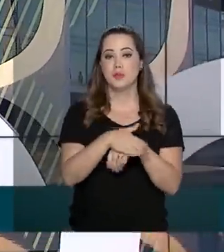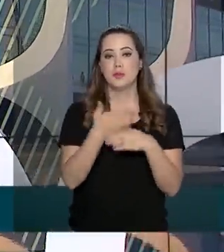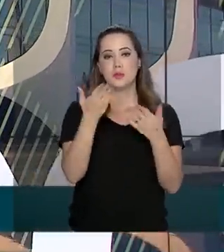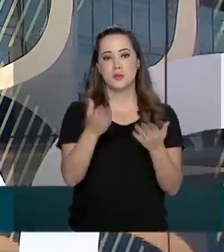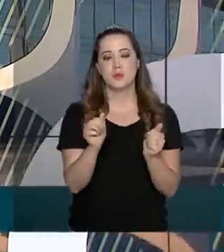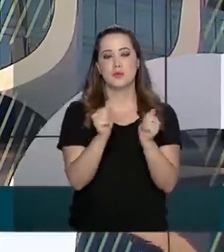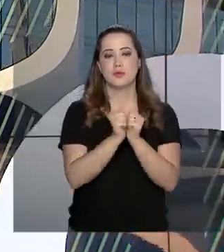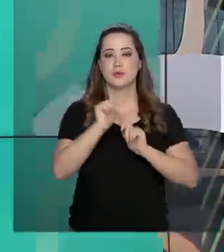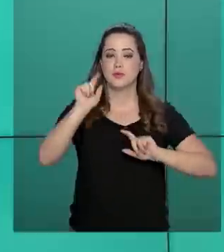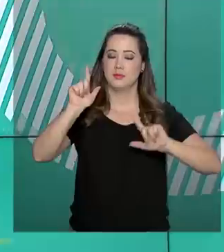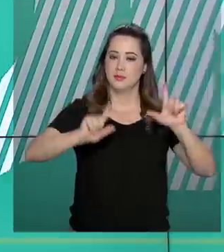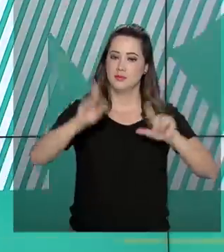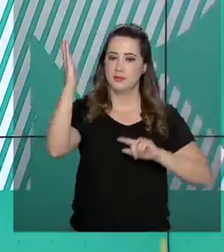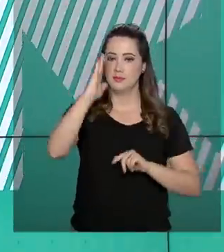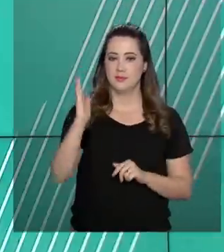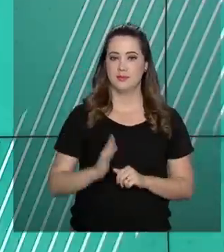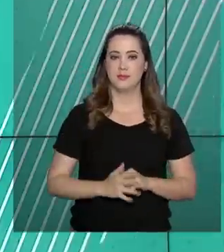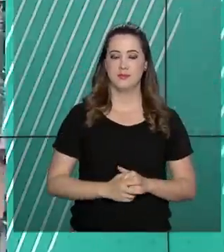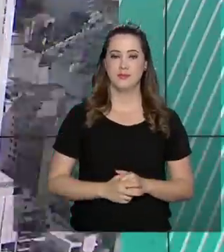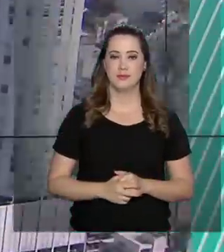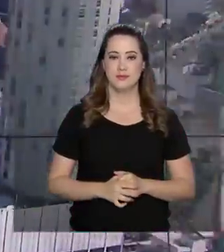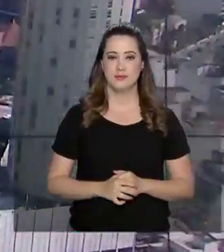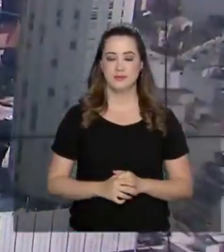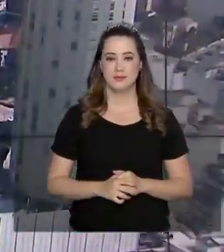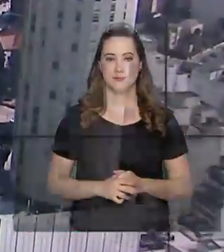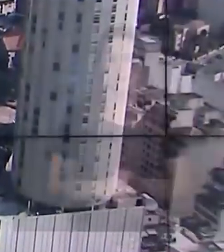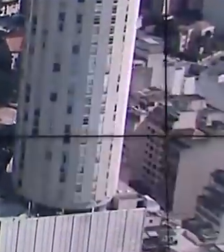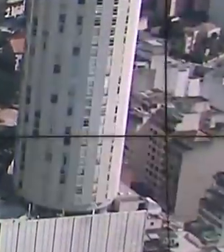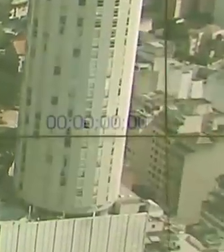você e continue com a programação da TV Brasil.